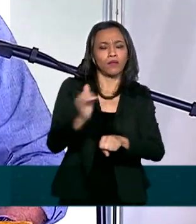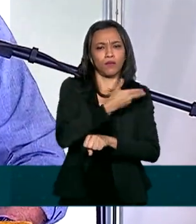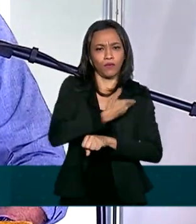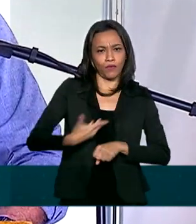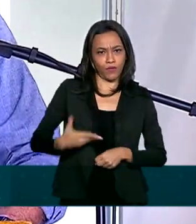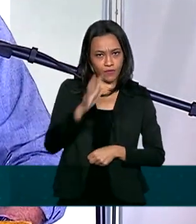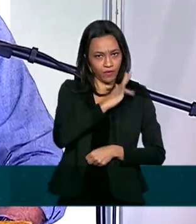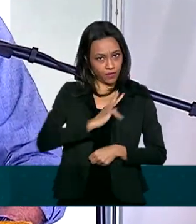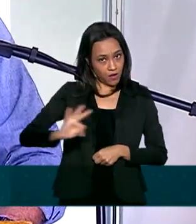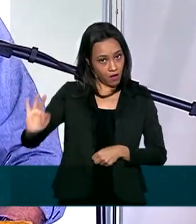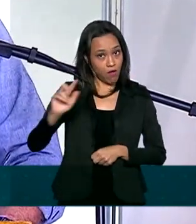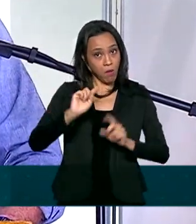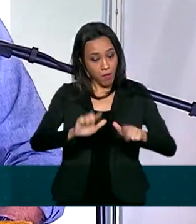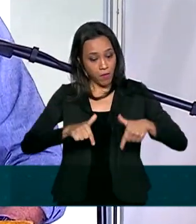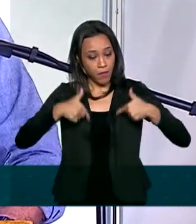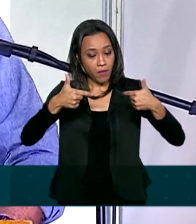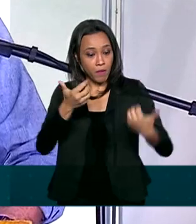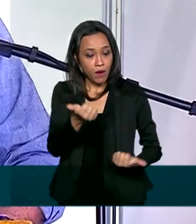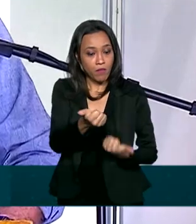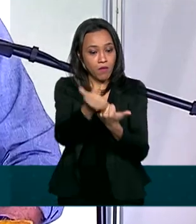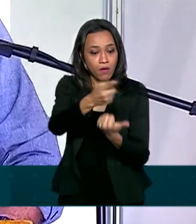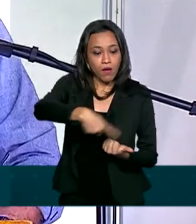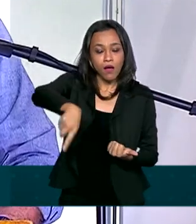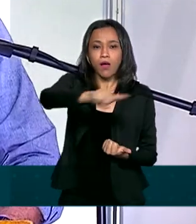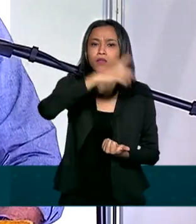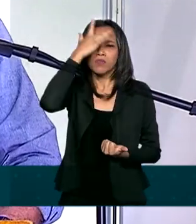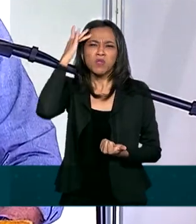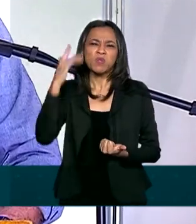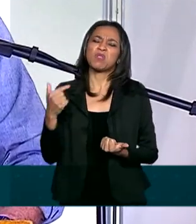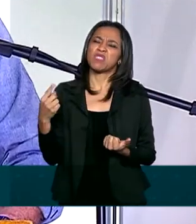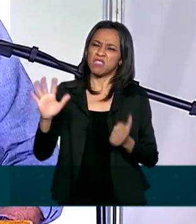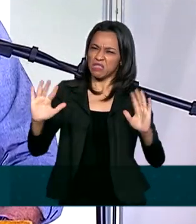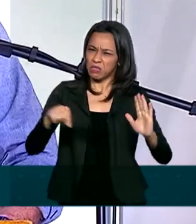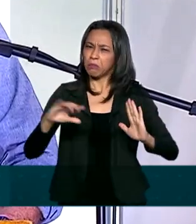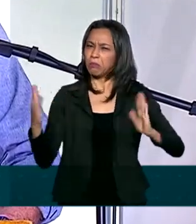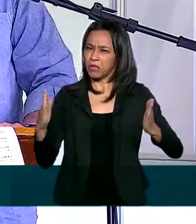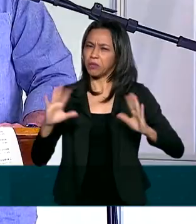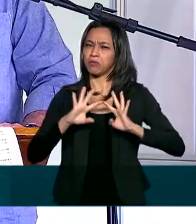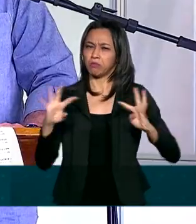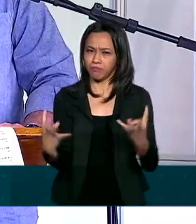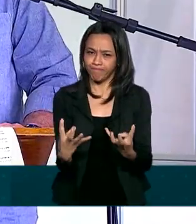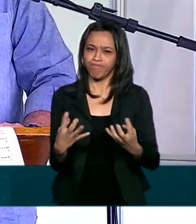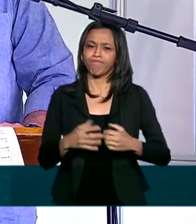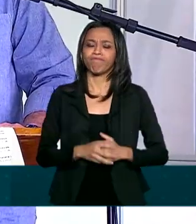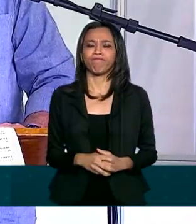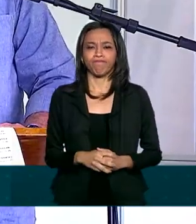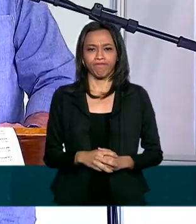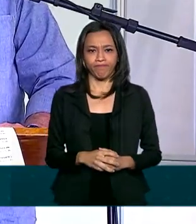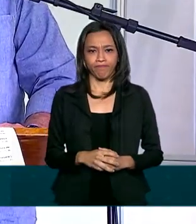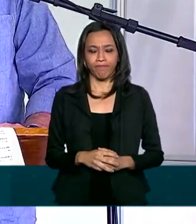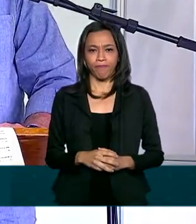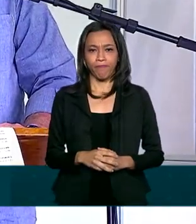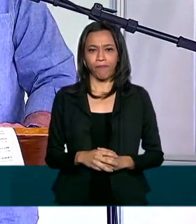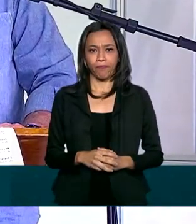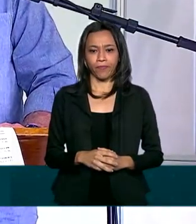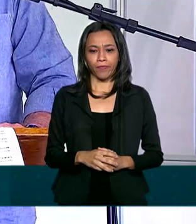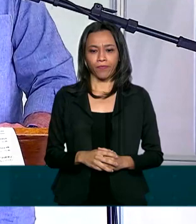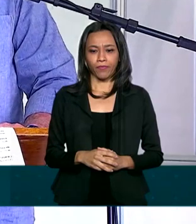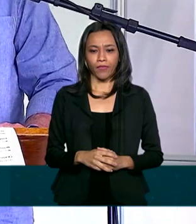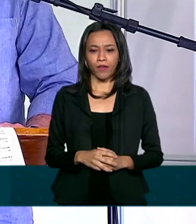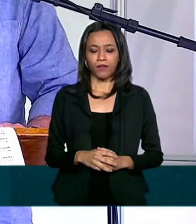está adotando para ajudar a população a enfrentar a pandemia. 38 milhões de informais